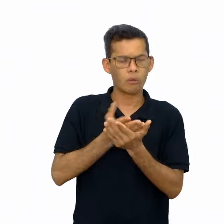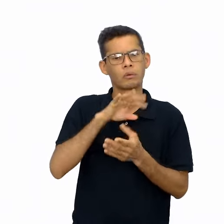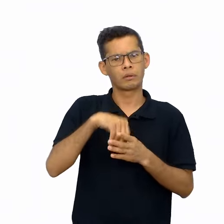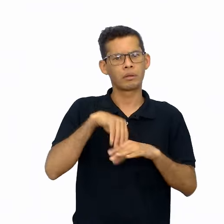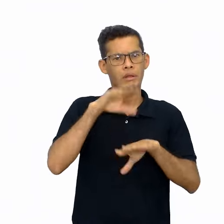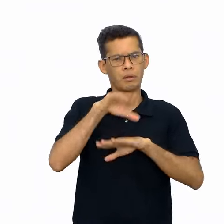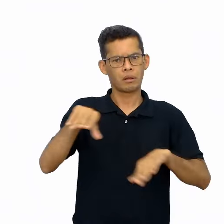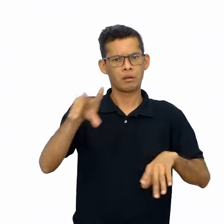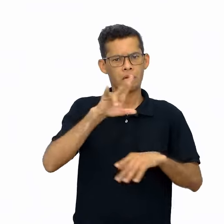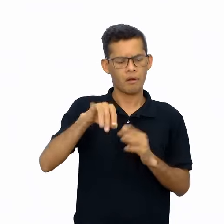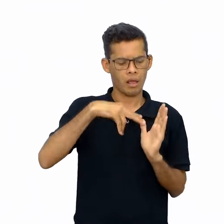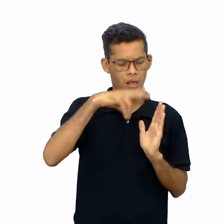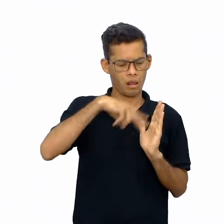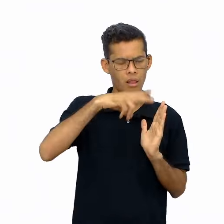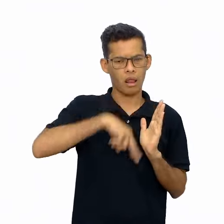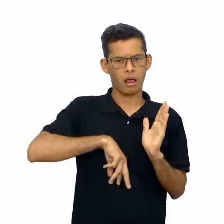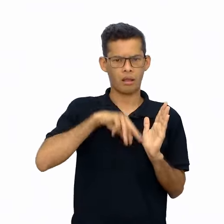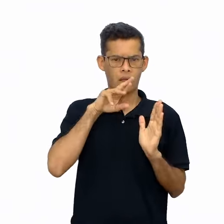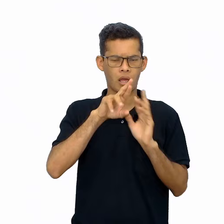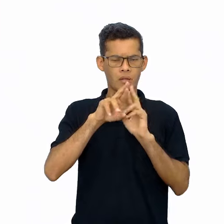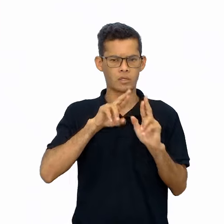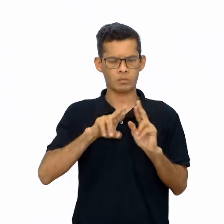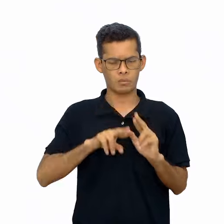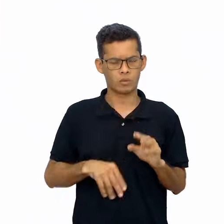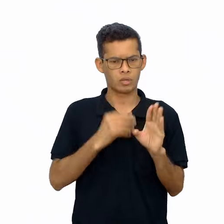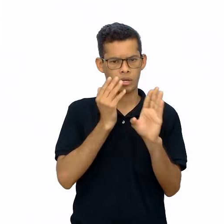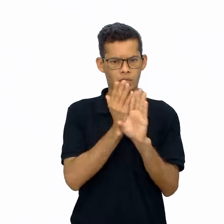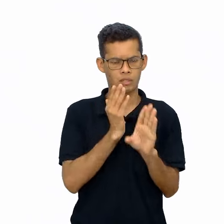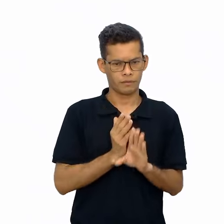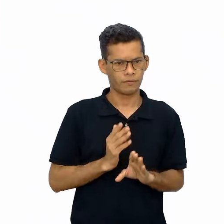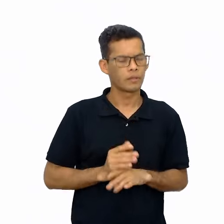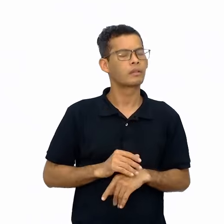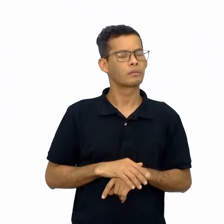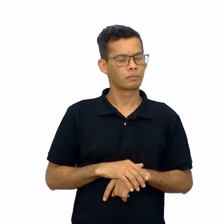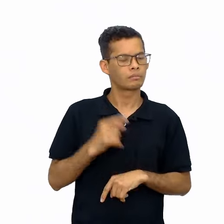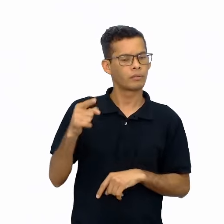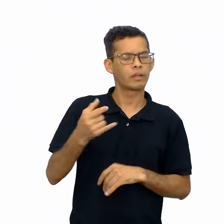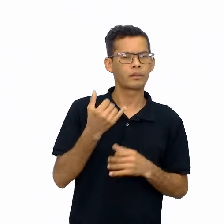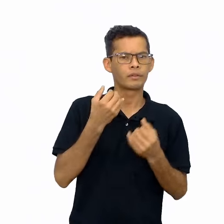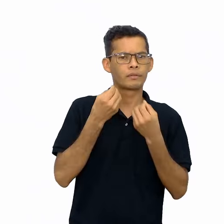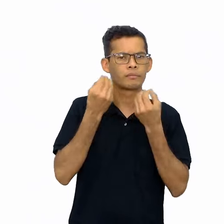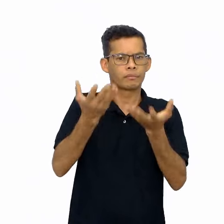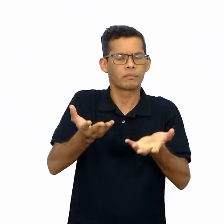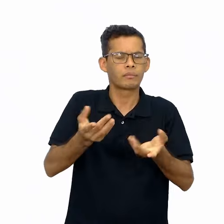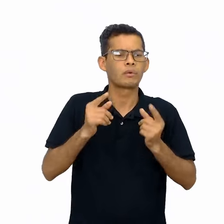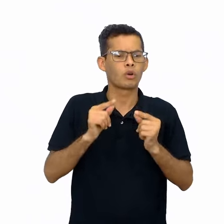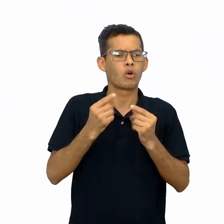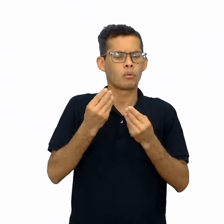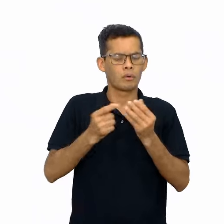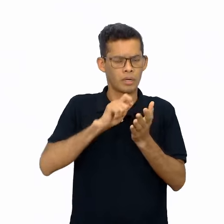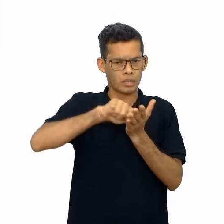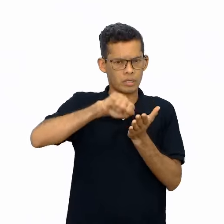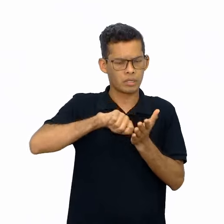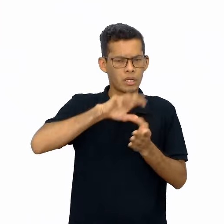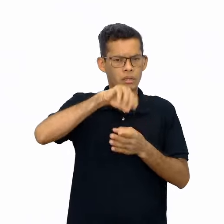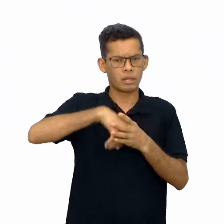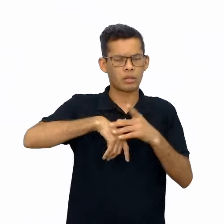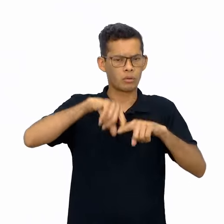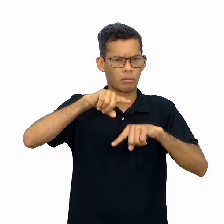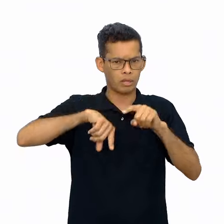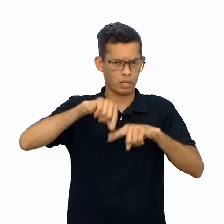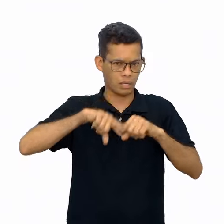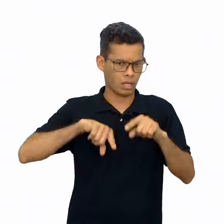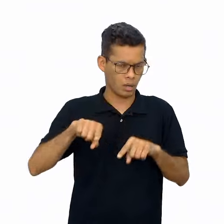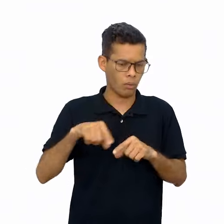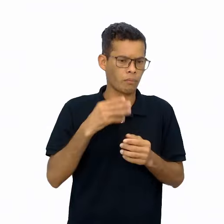responder uma adivinha, informar quais adivinhas conhecem e registrar uma delas no material. Na aula 2,